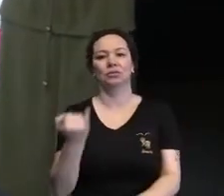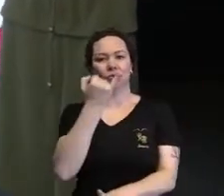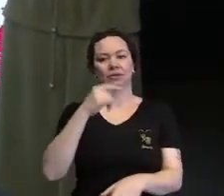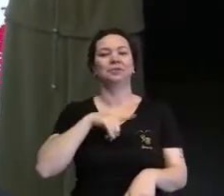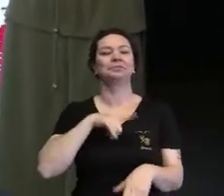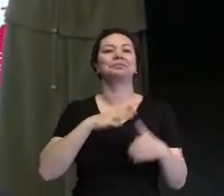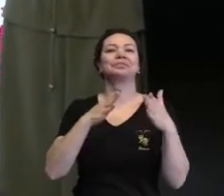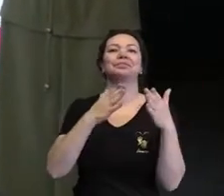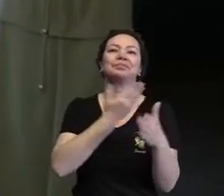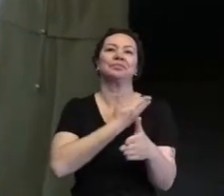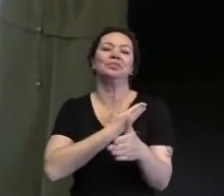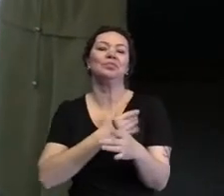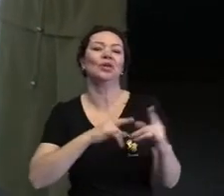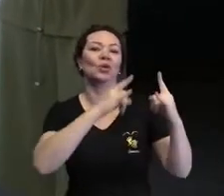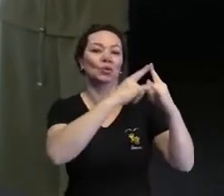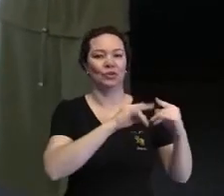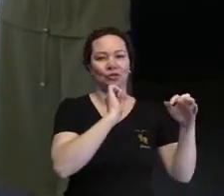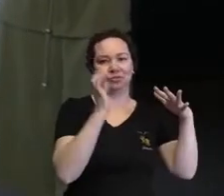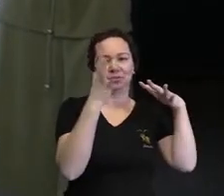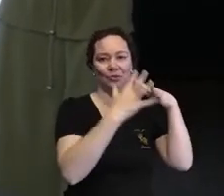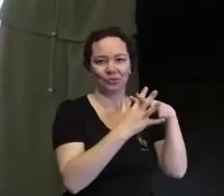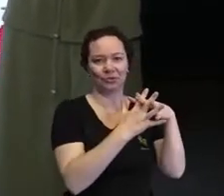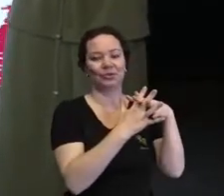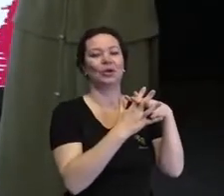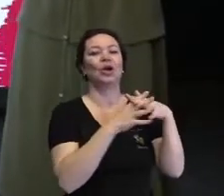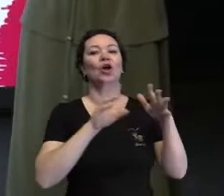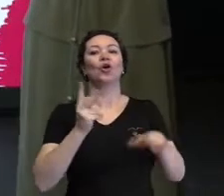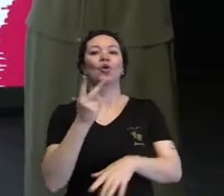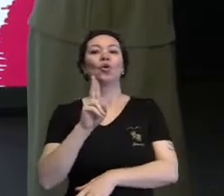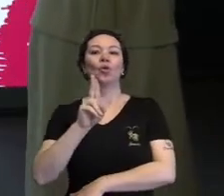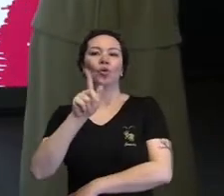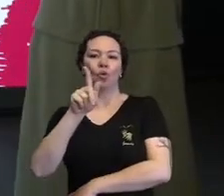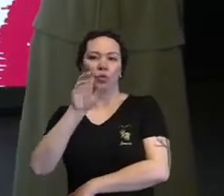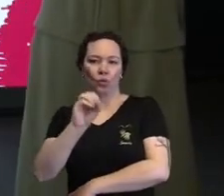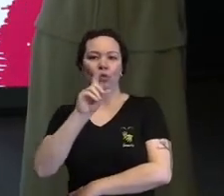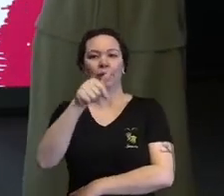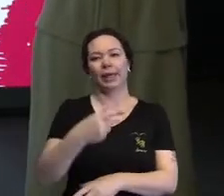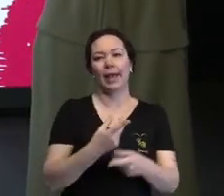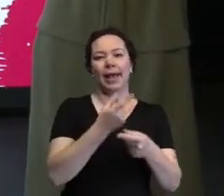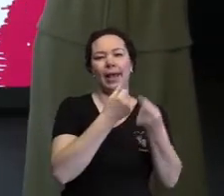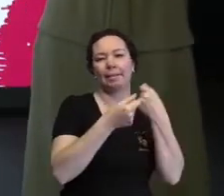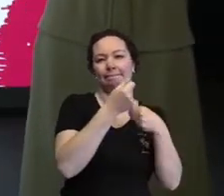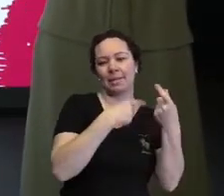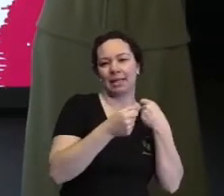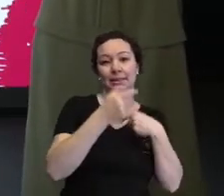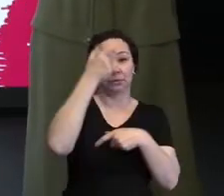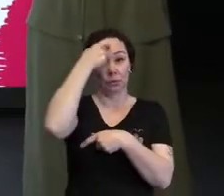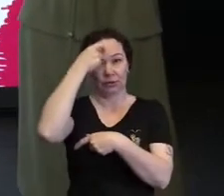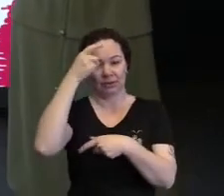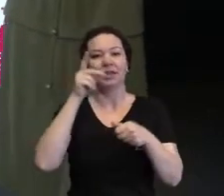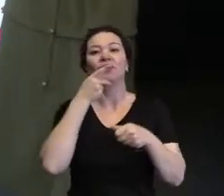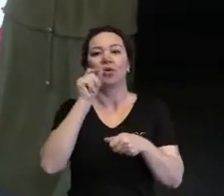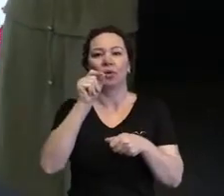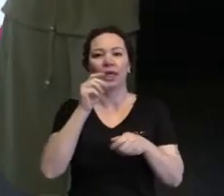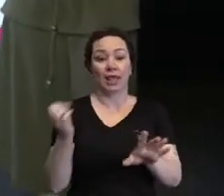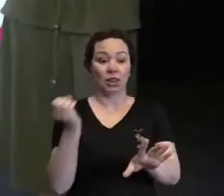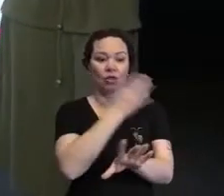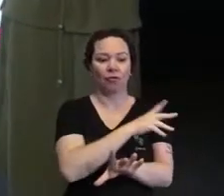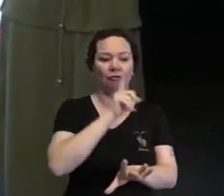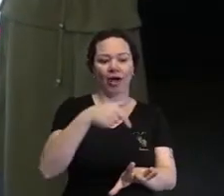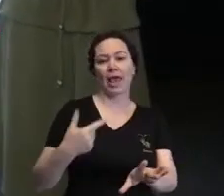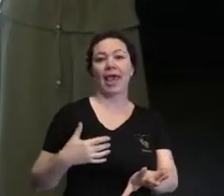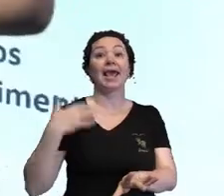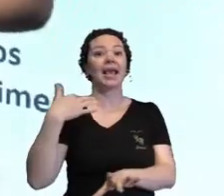Instituto, que é o Hugo Bettling, do fundador do Capitalismo Consciente, que fala que inovar é caro, mas experimenta você não